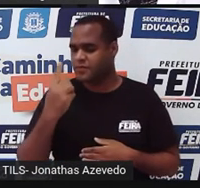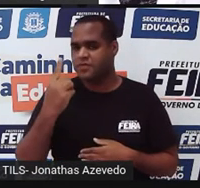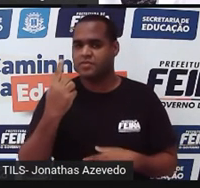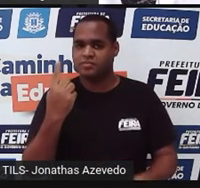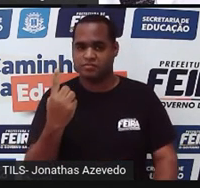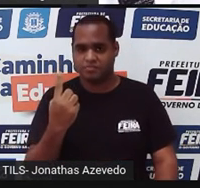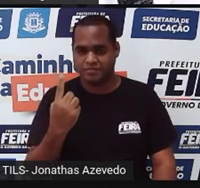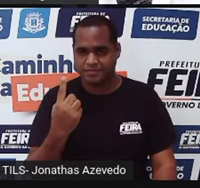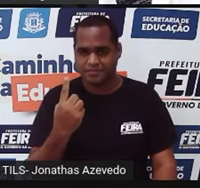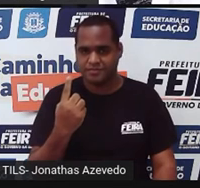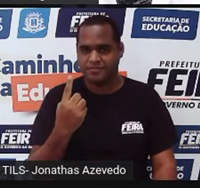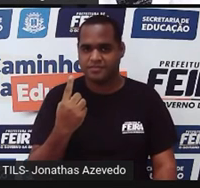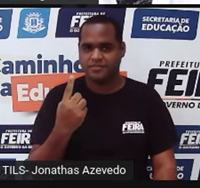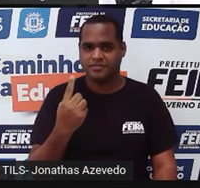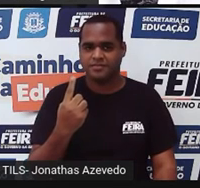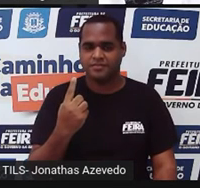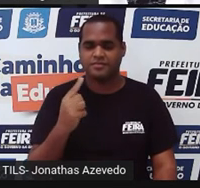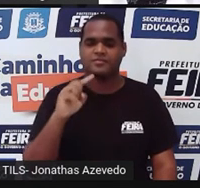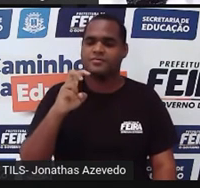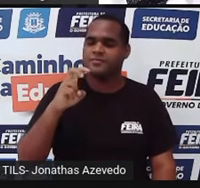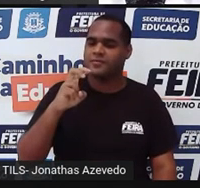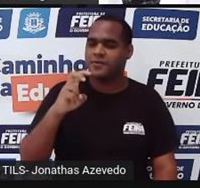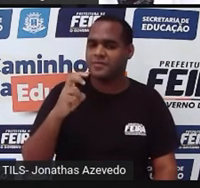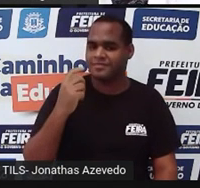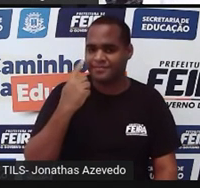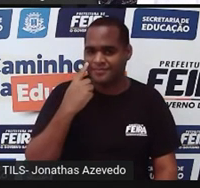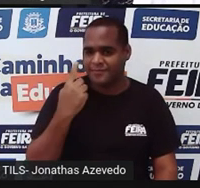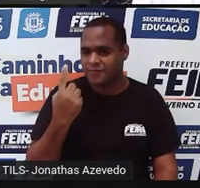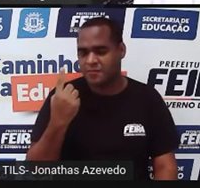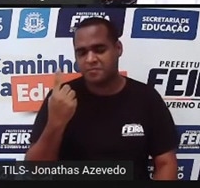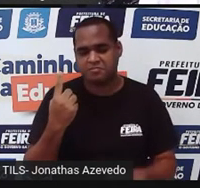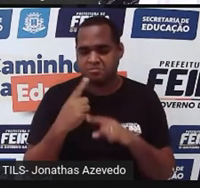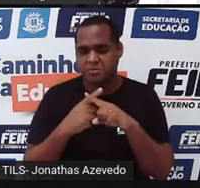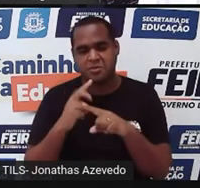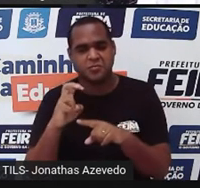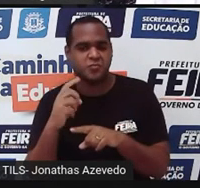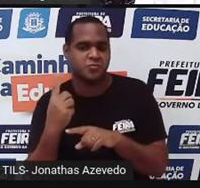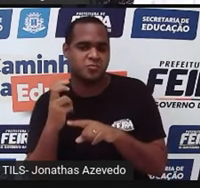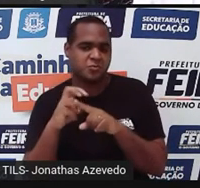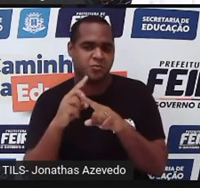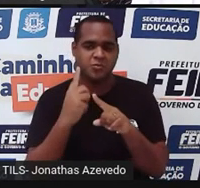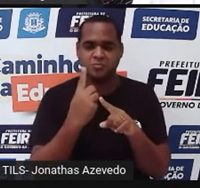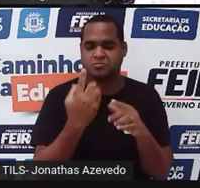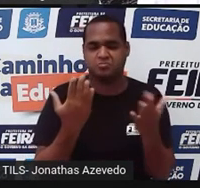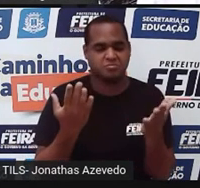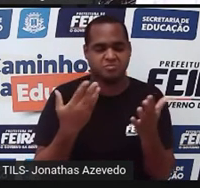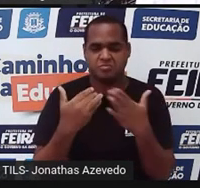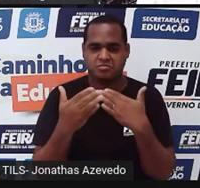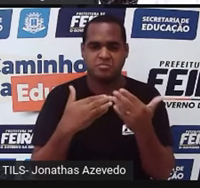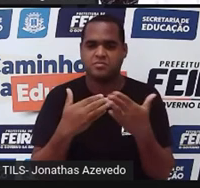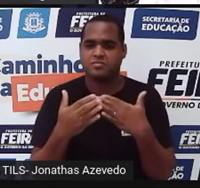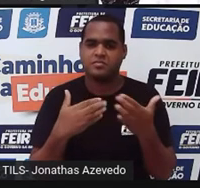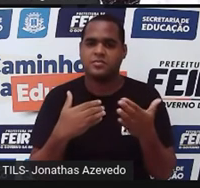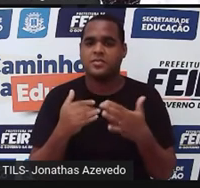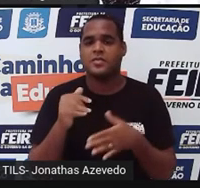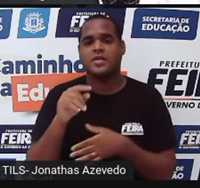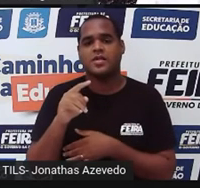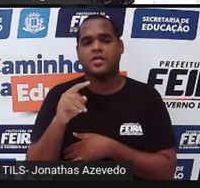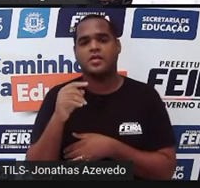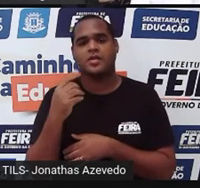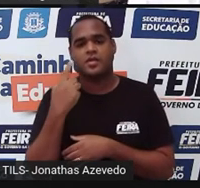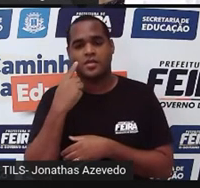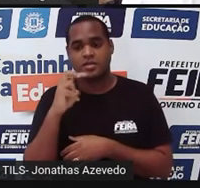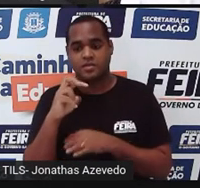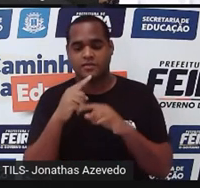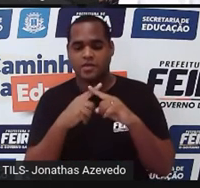é cinco. Então, a gente vai fazer uma vezes cinco ou cinco vezes um, tá? Eu estou escrevendo ali cinco metros